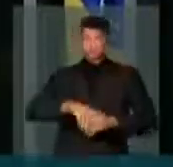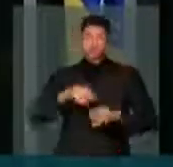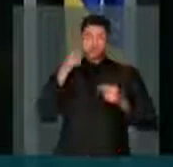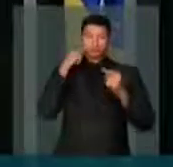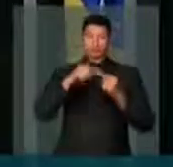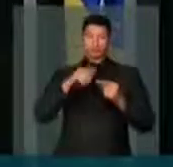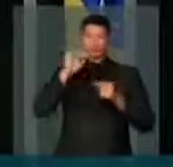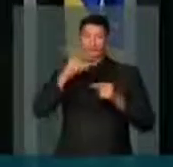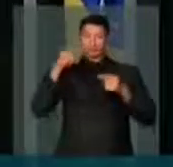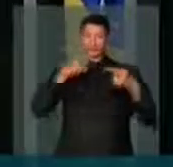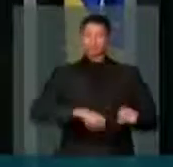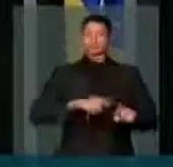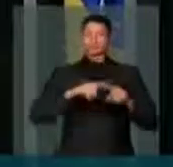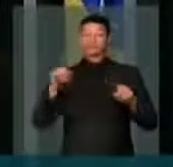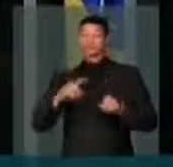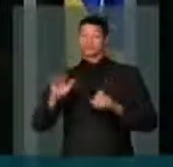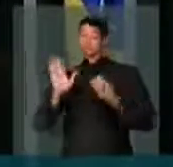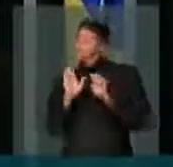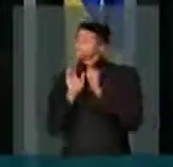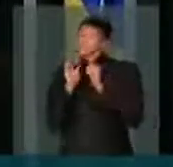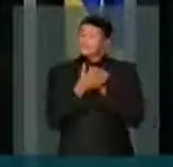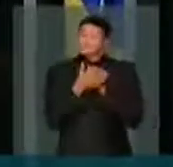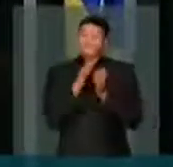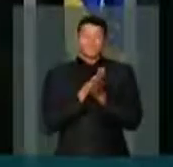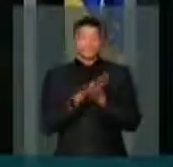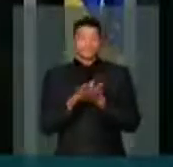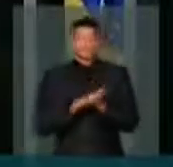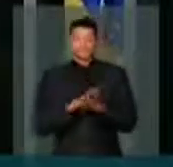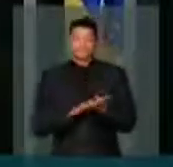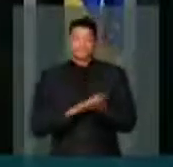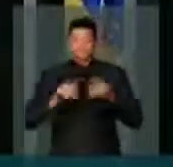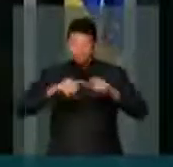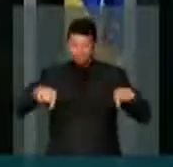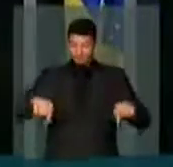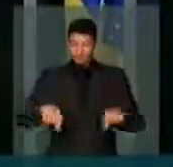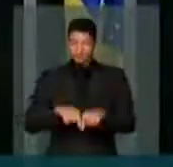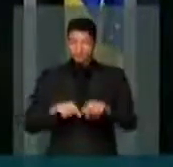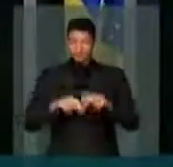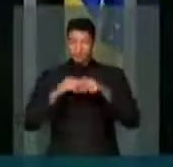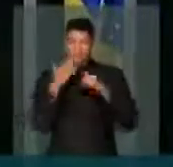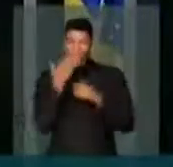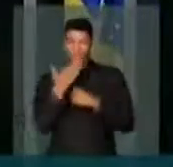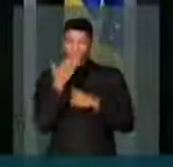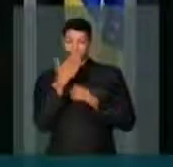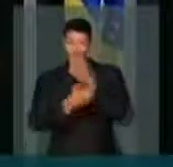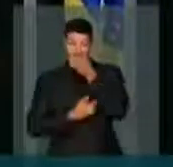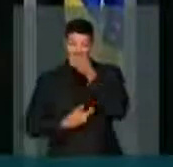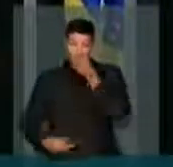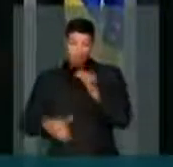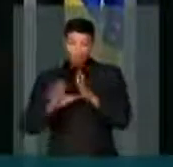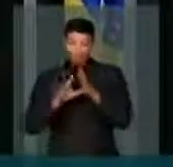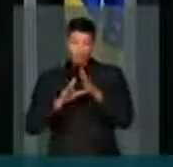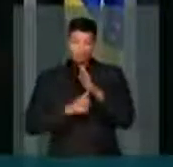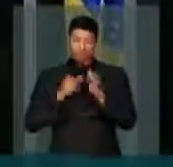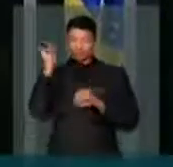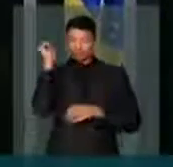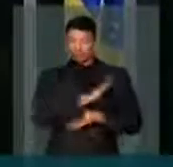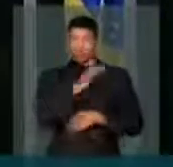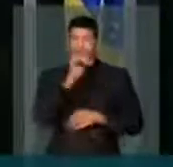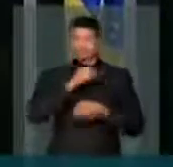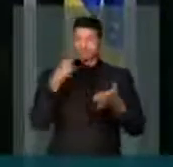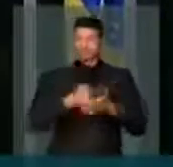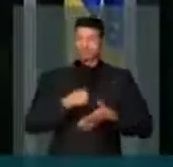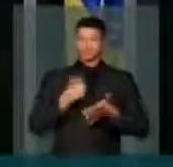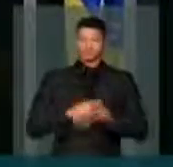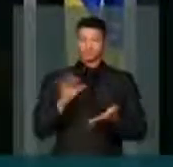a favor ou contra, mas não se escondam atrás dos seus gabinetes a pedido de um governo covarde que não